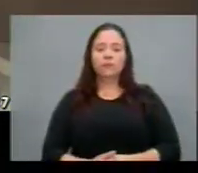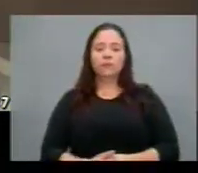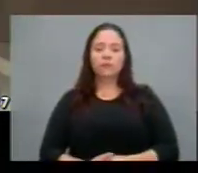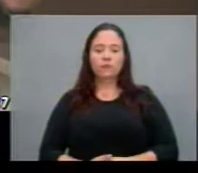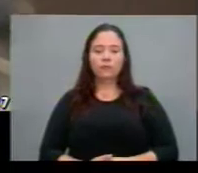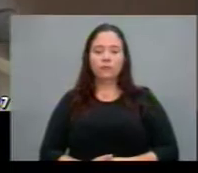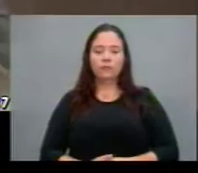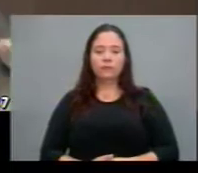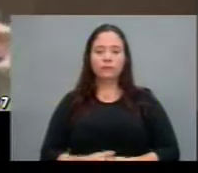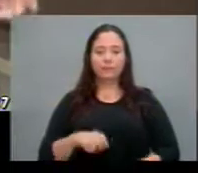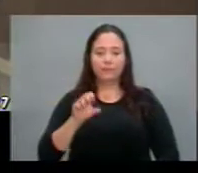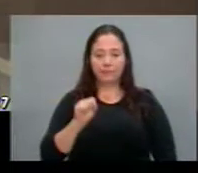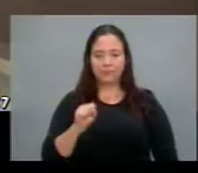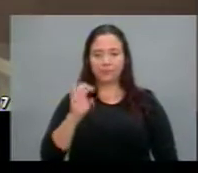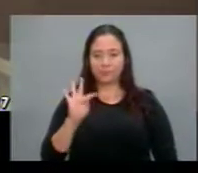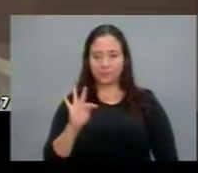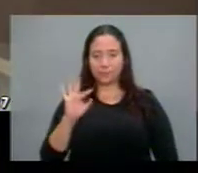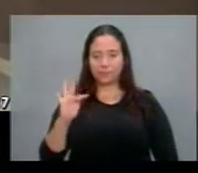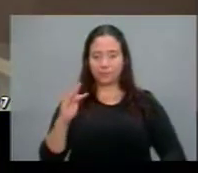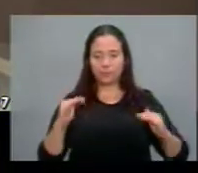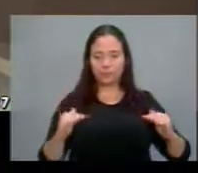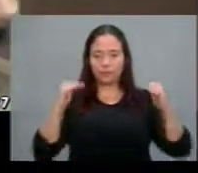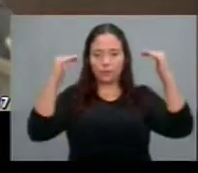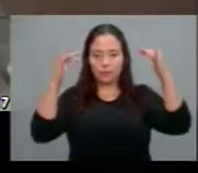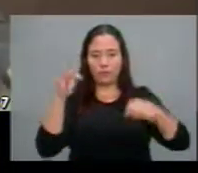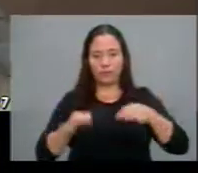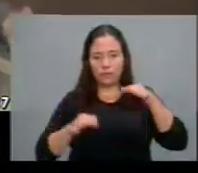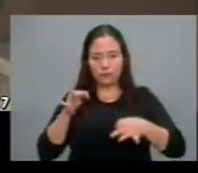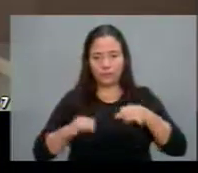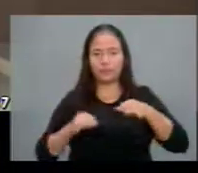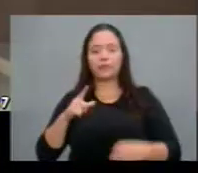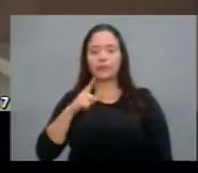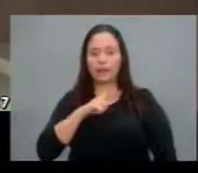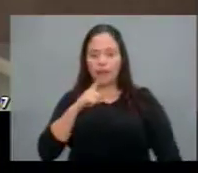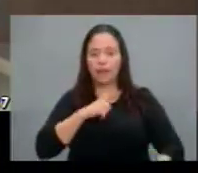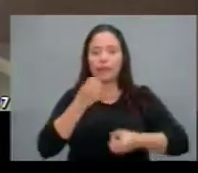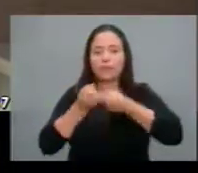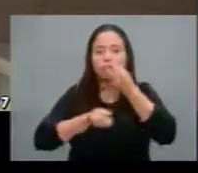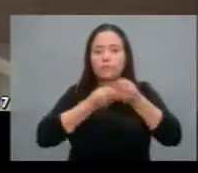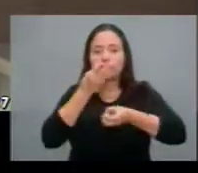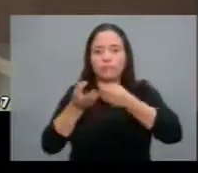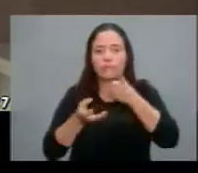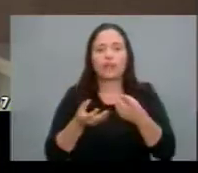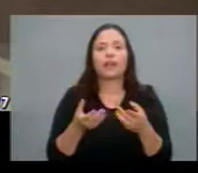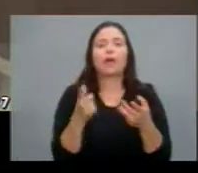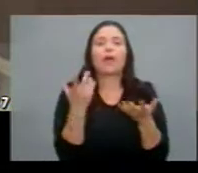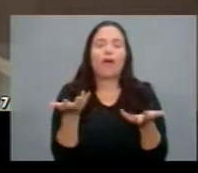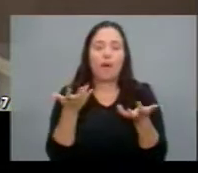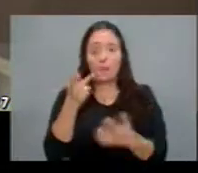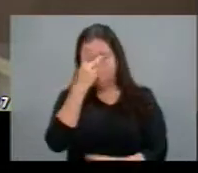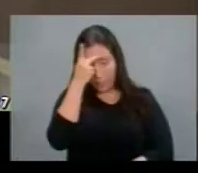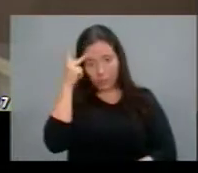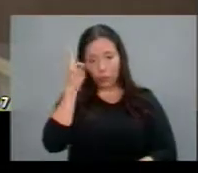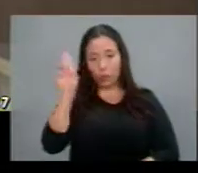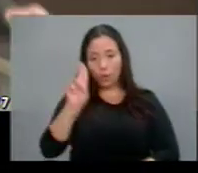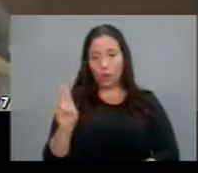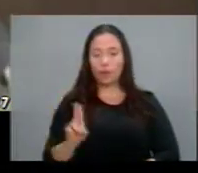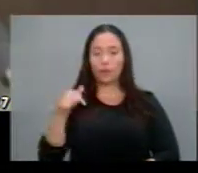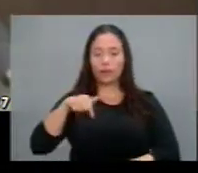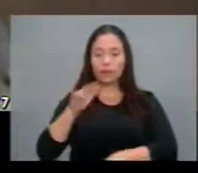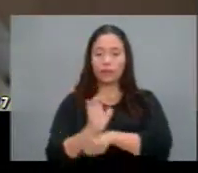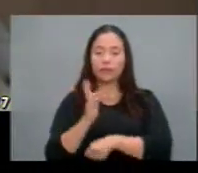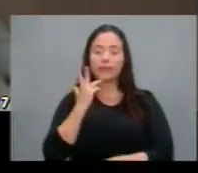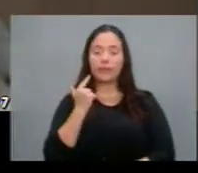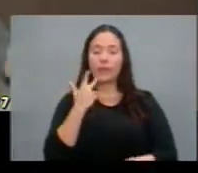ao STF todos os anexos da delação envolvendo pessoas do Ceará e ao